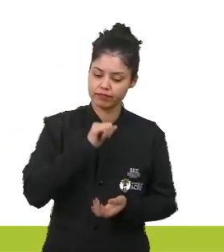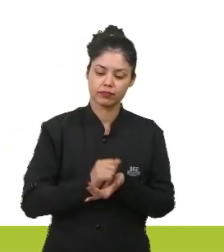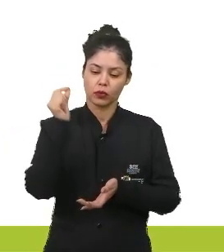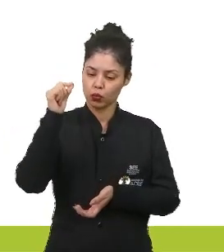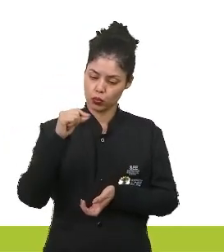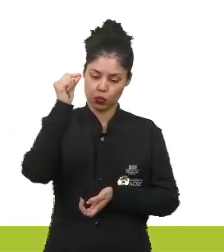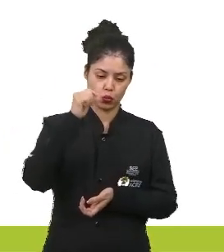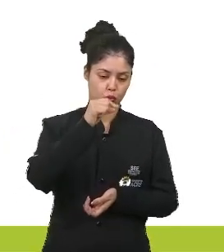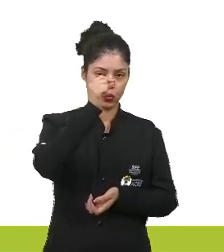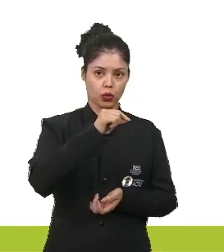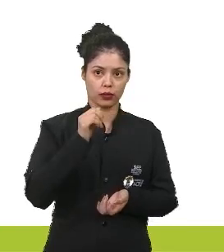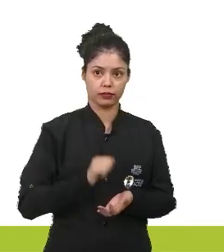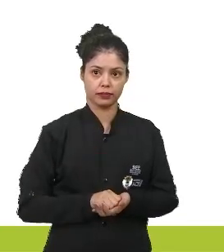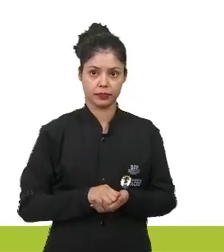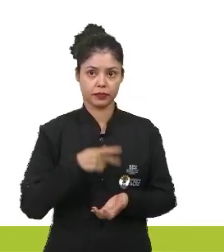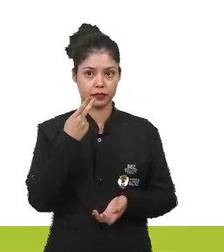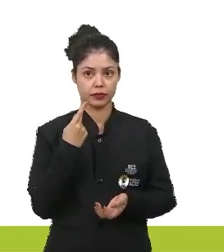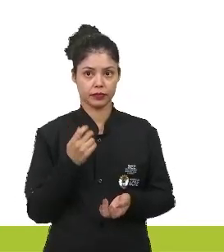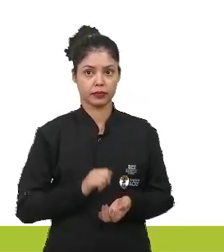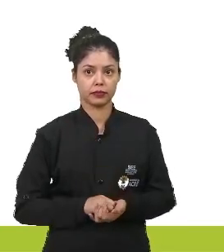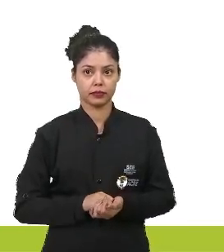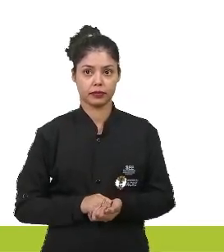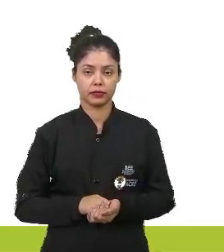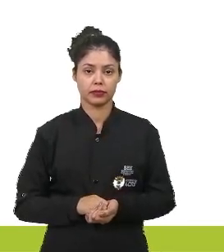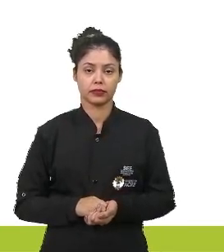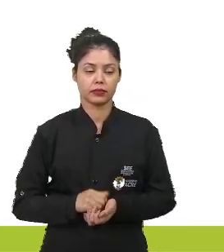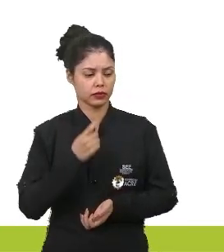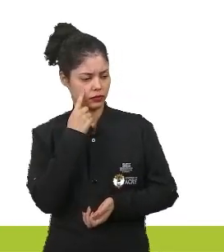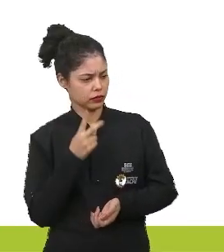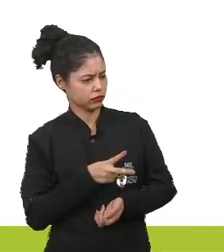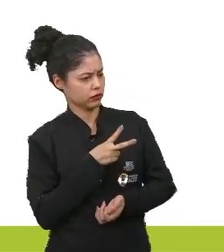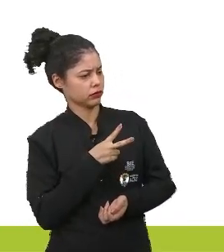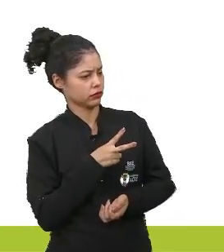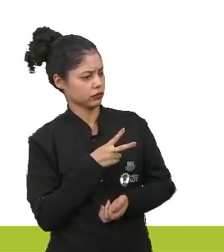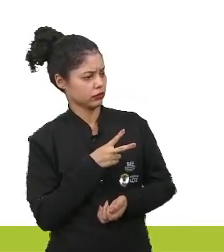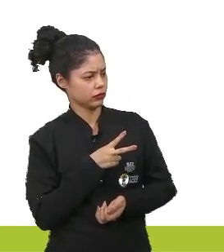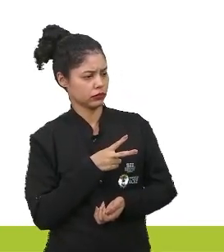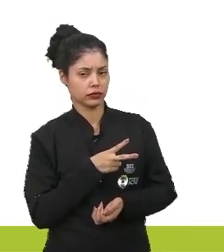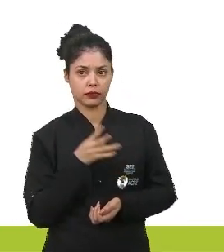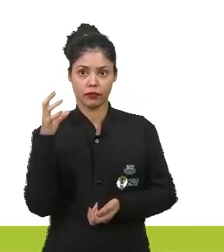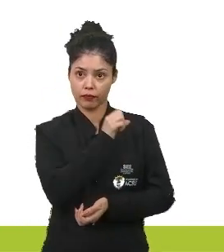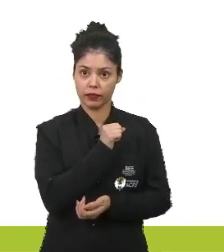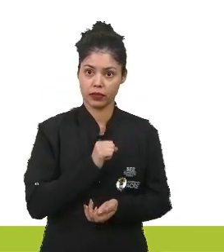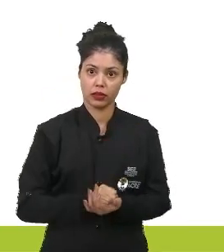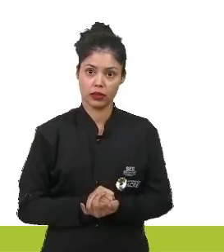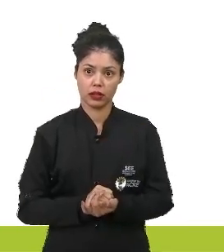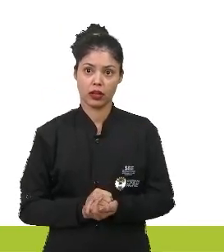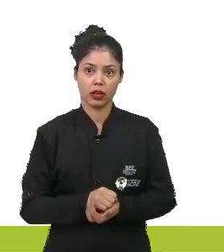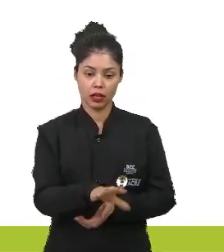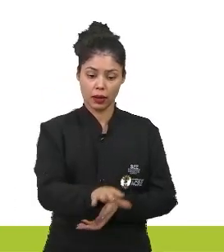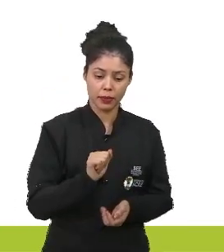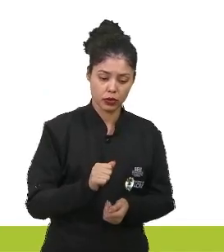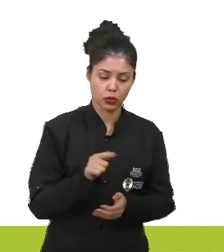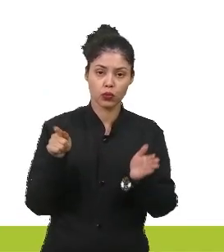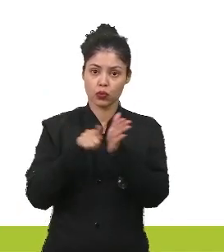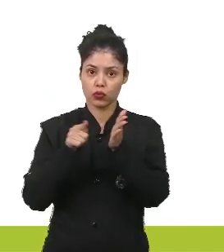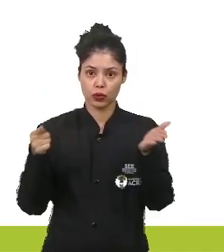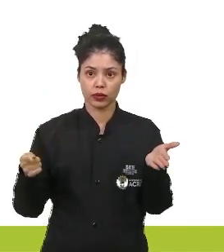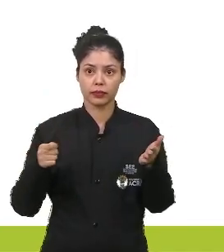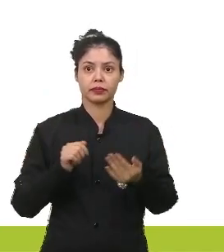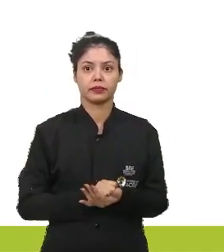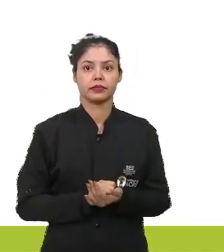abelha. O garotinho falou para o pai dele. O pai dele disse, rápido, me dê esse jornal enrolado.